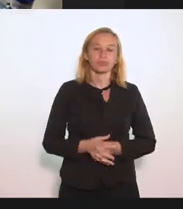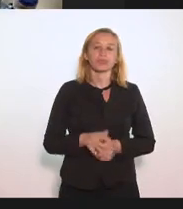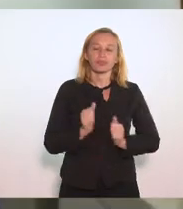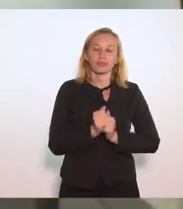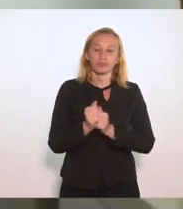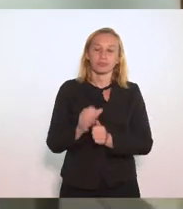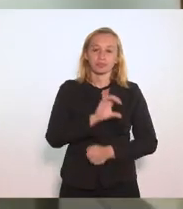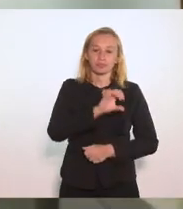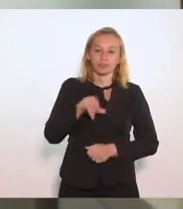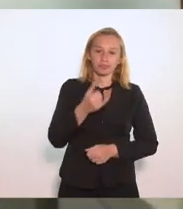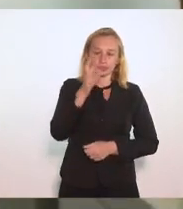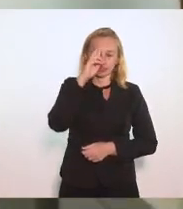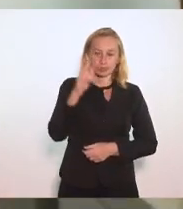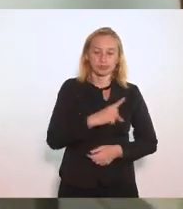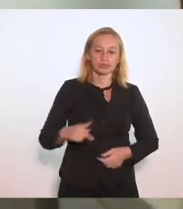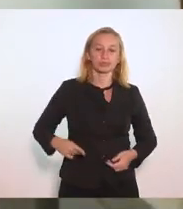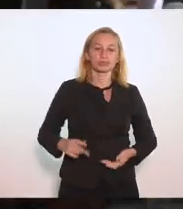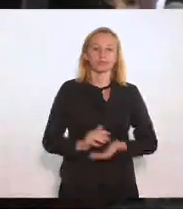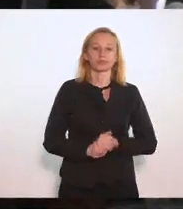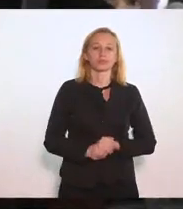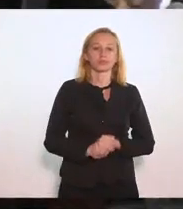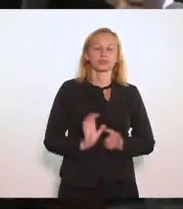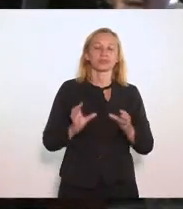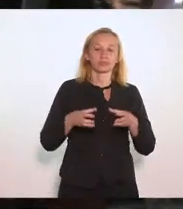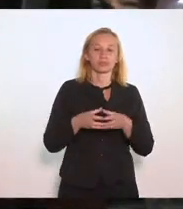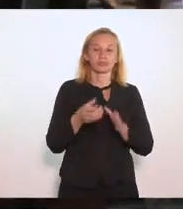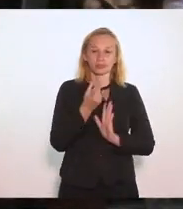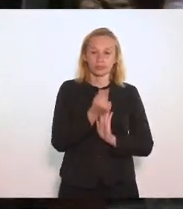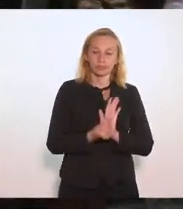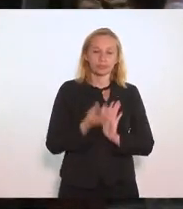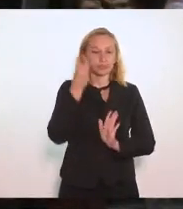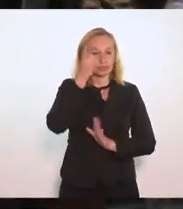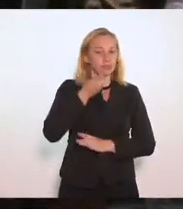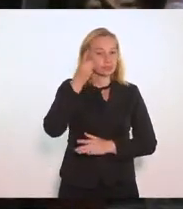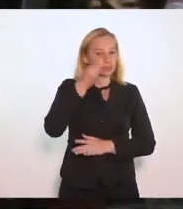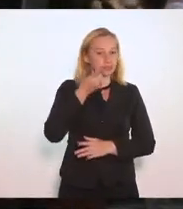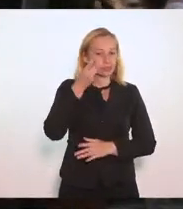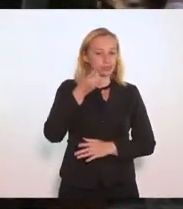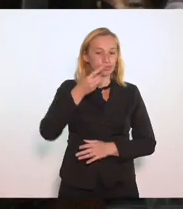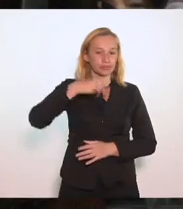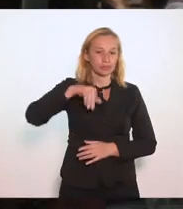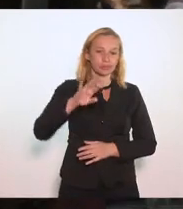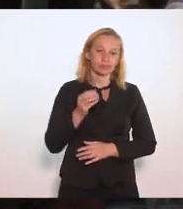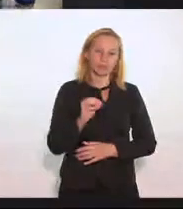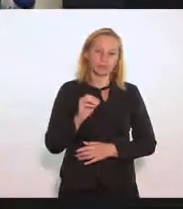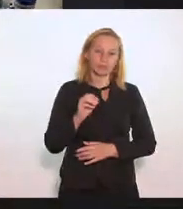acompanha a CCJ senhor presidente pela comissão de orçamento deputado Márcio Canella